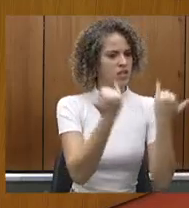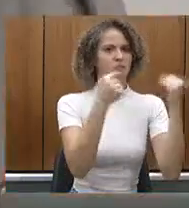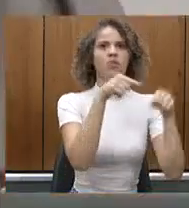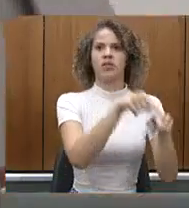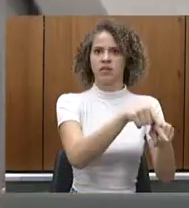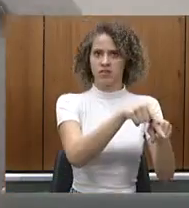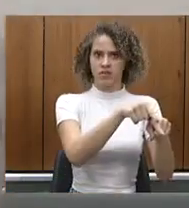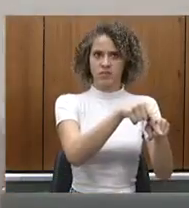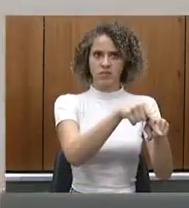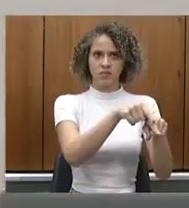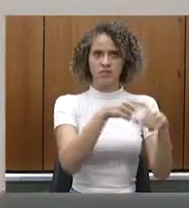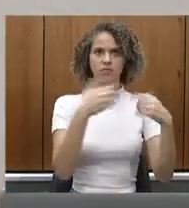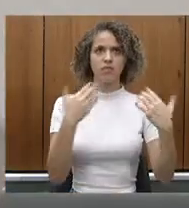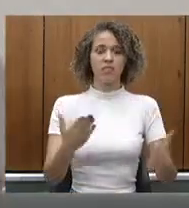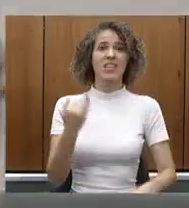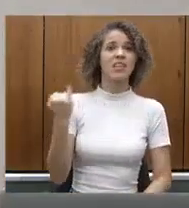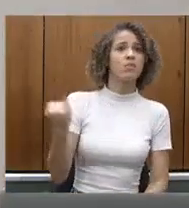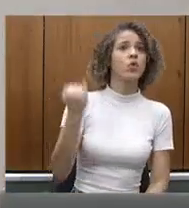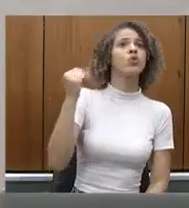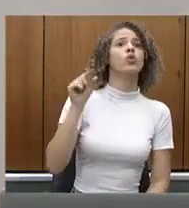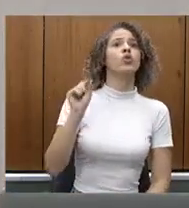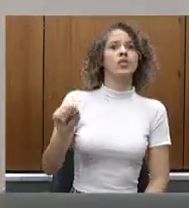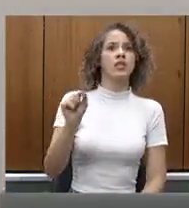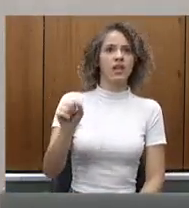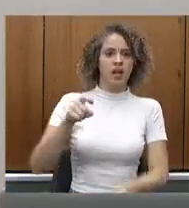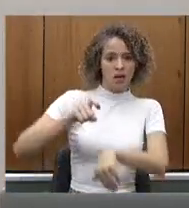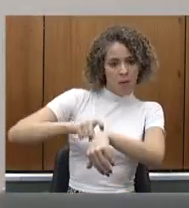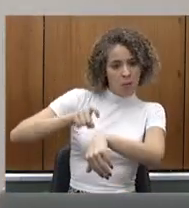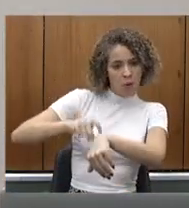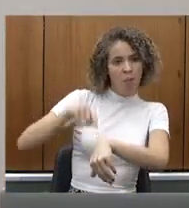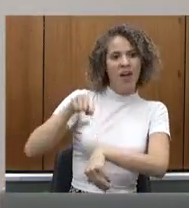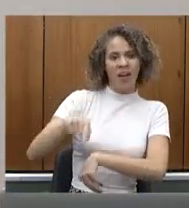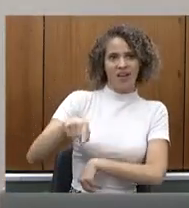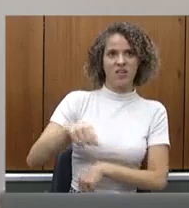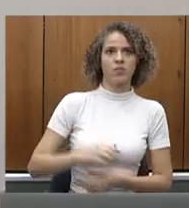essa condição e a importância que foi naquele momento.